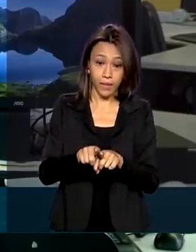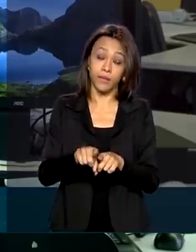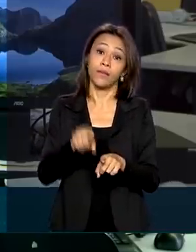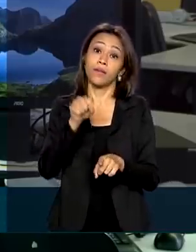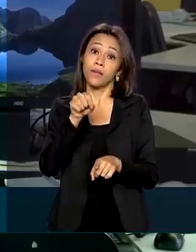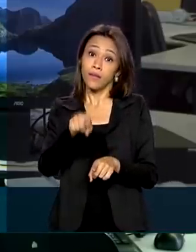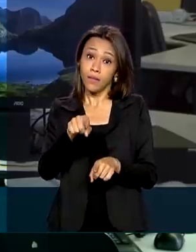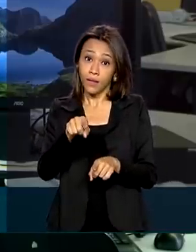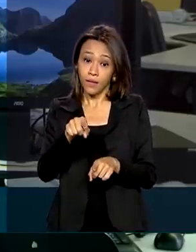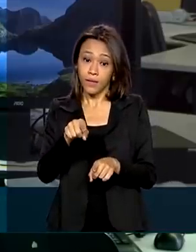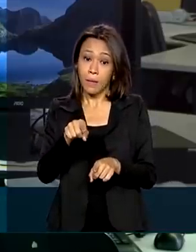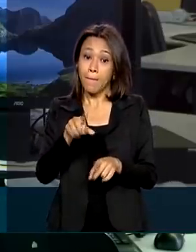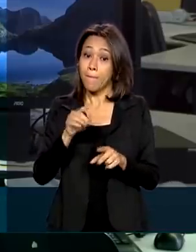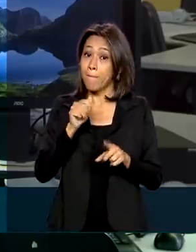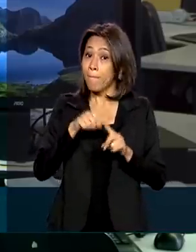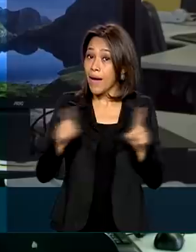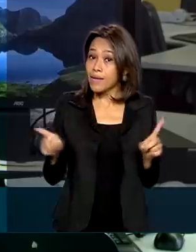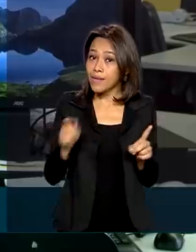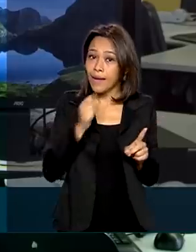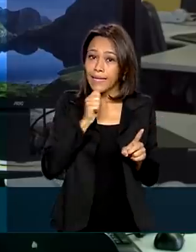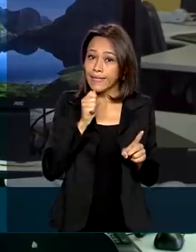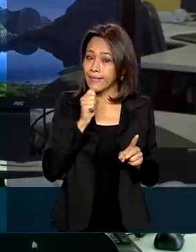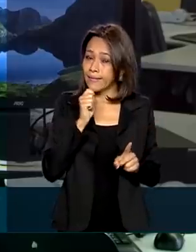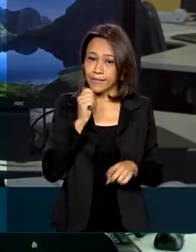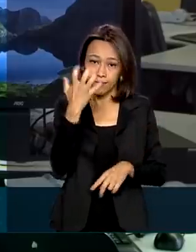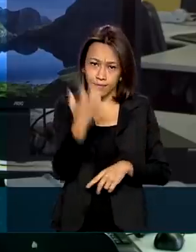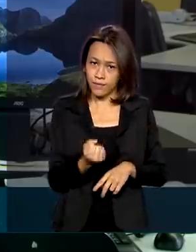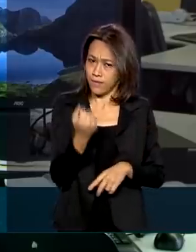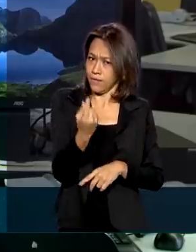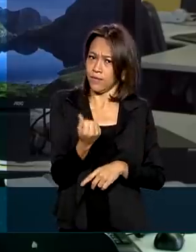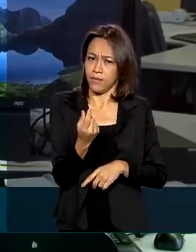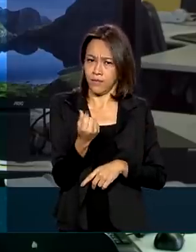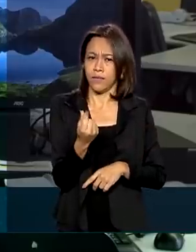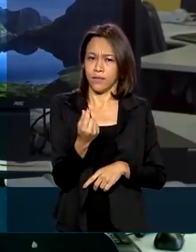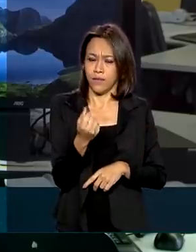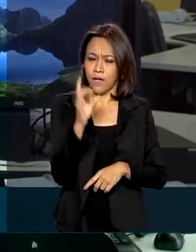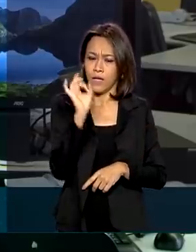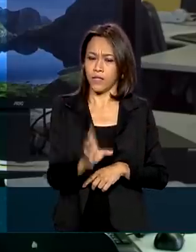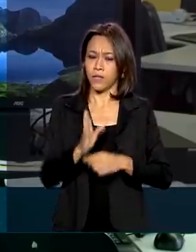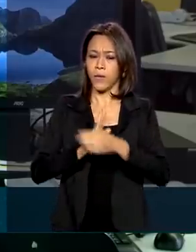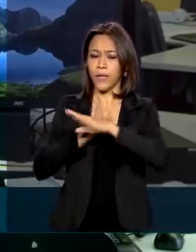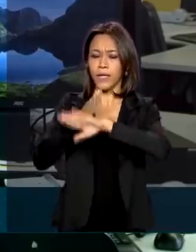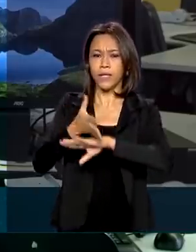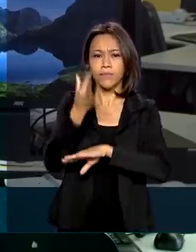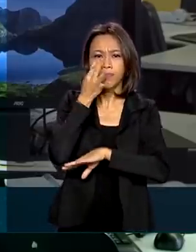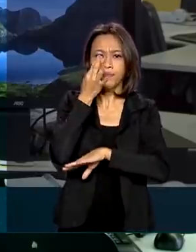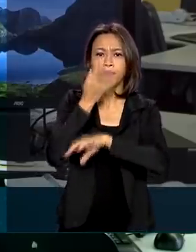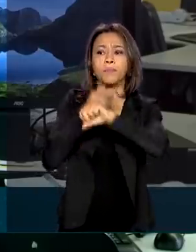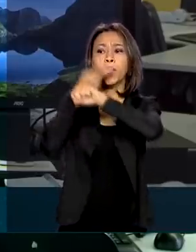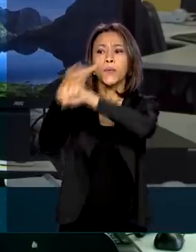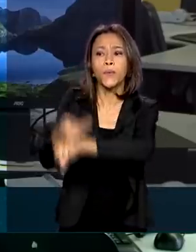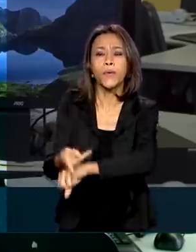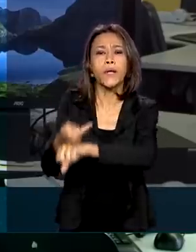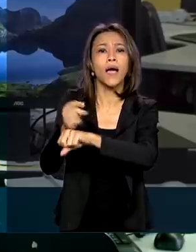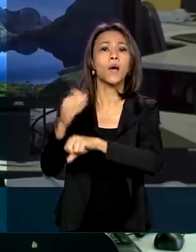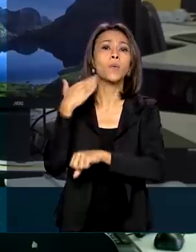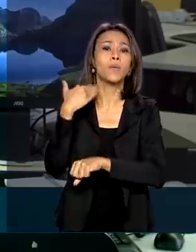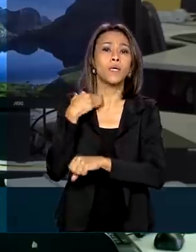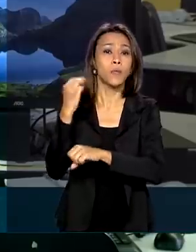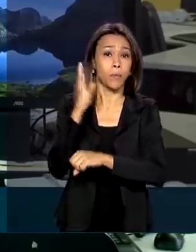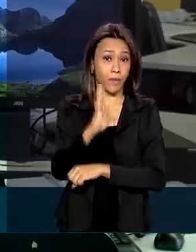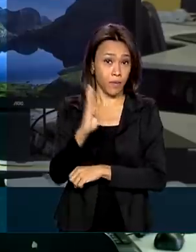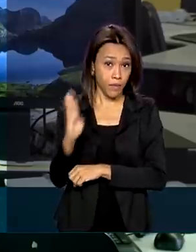quem deveria, mas ainda não recebeu a restituição do imposto de renda, é só ir pessoalmente a qualquer agência do Banco do Brasil